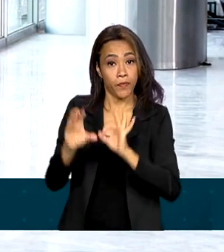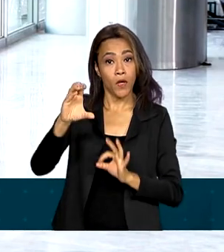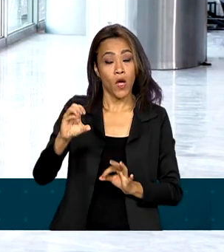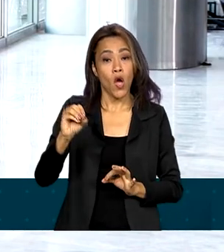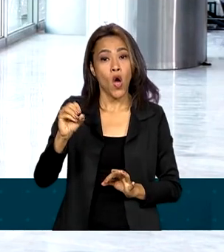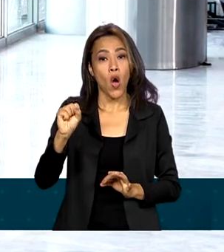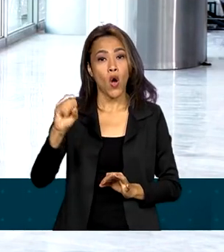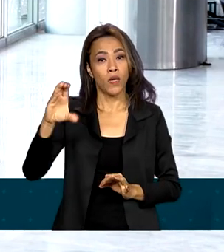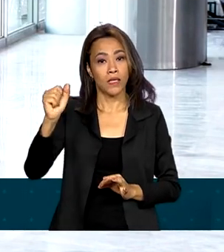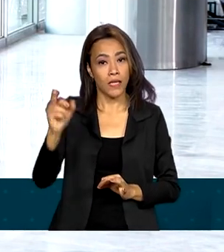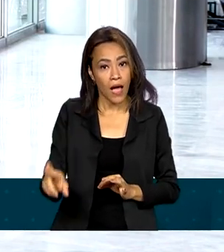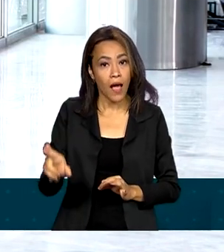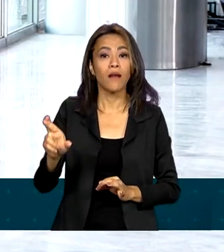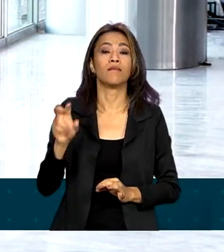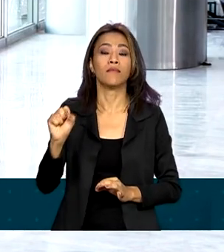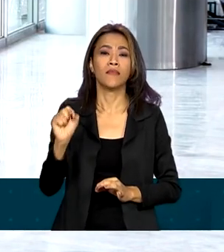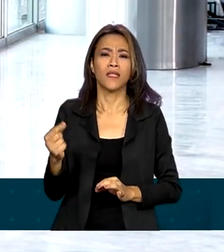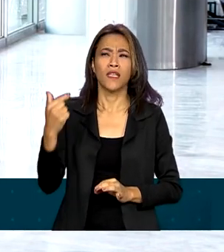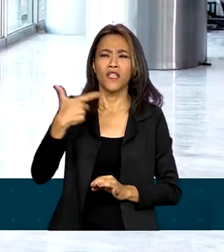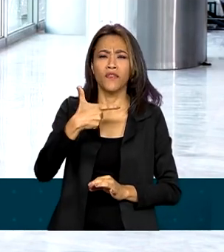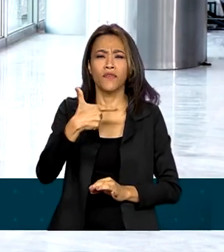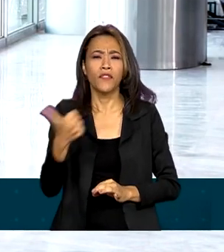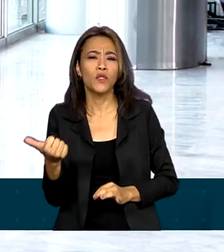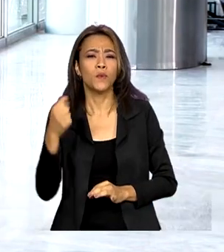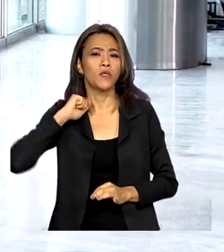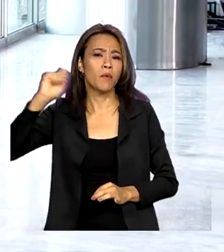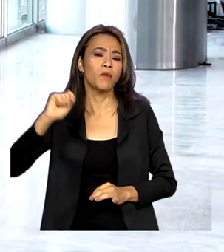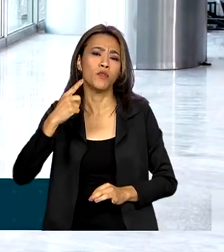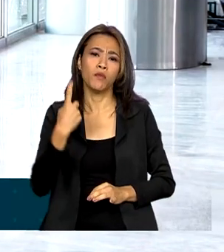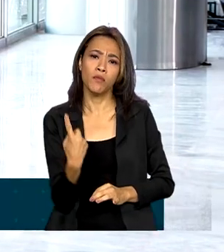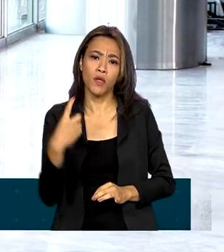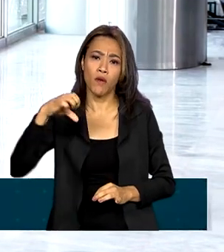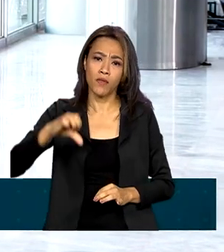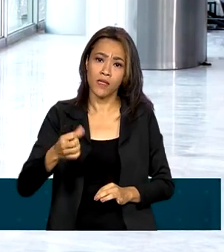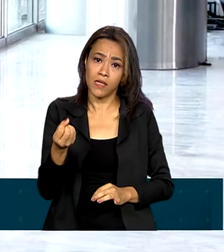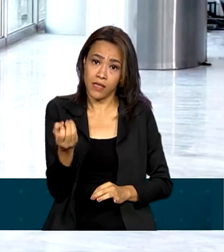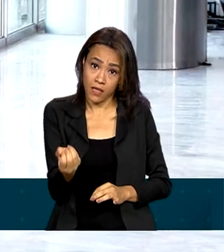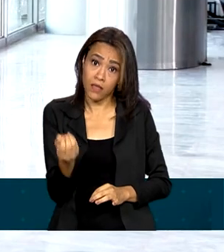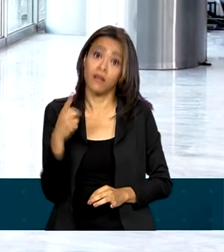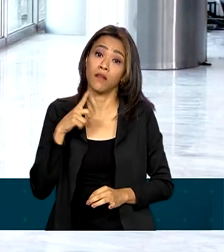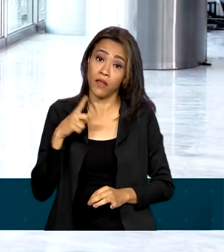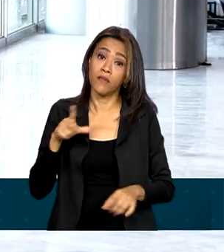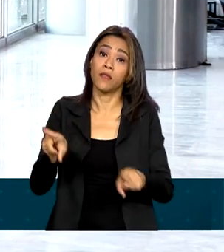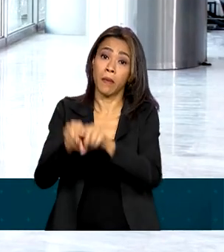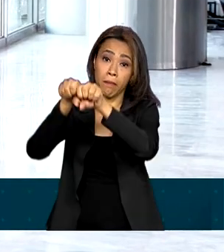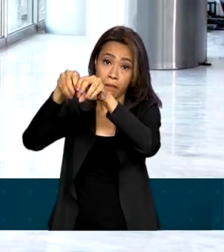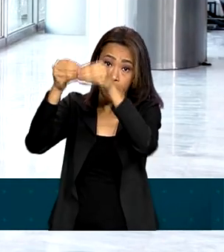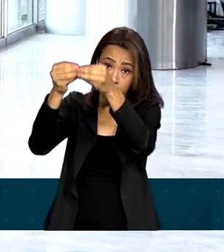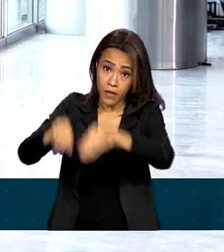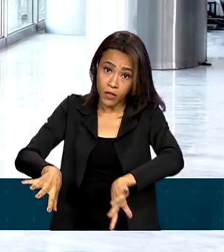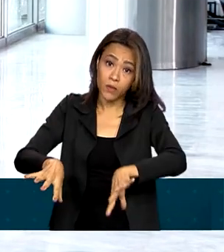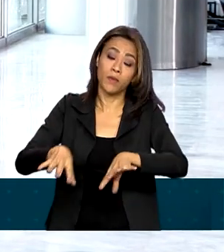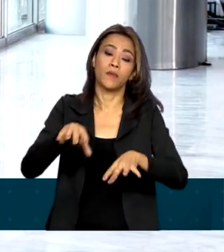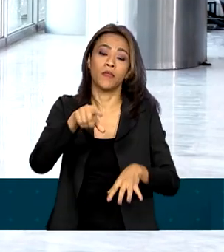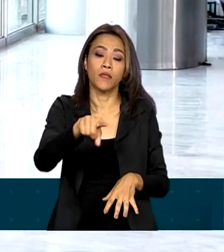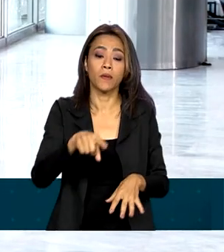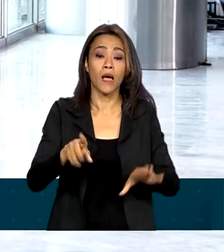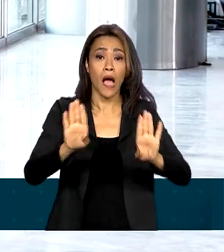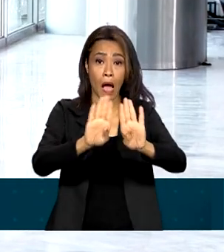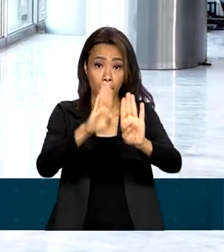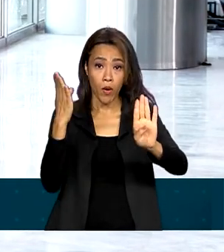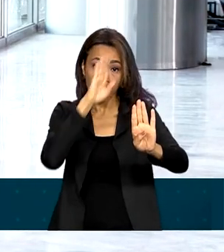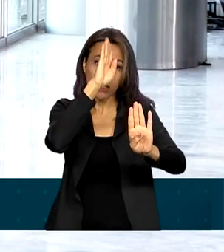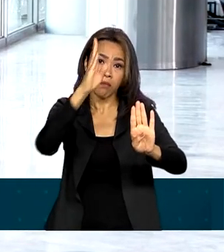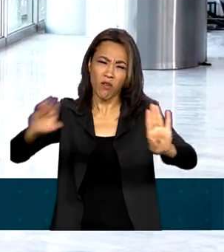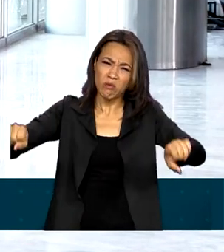Niemeyer, inaugurado em 21 de abril de 1960, foi duramente atacado. A portaria principal foi destruída